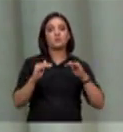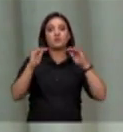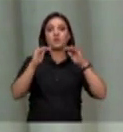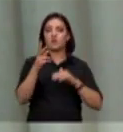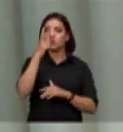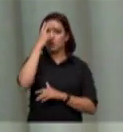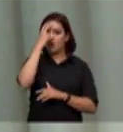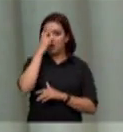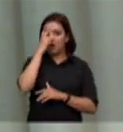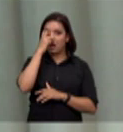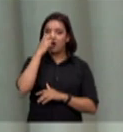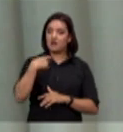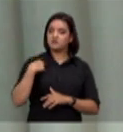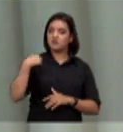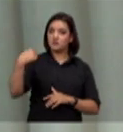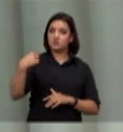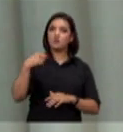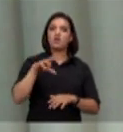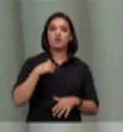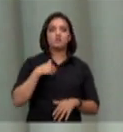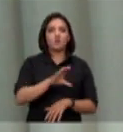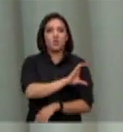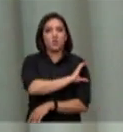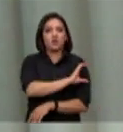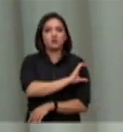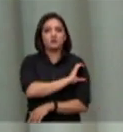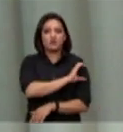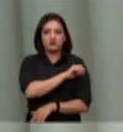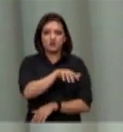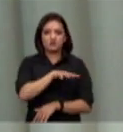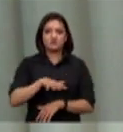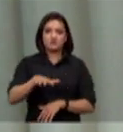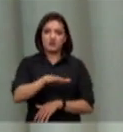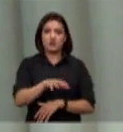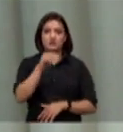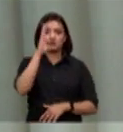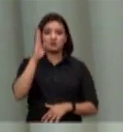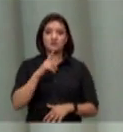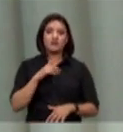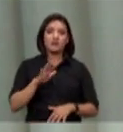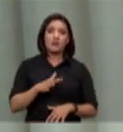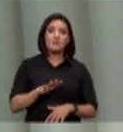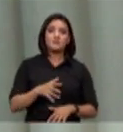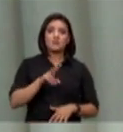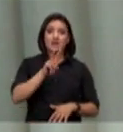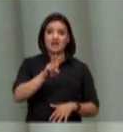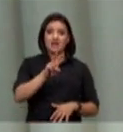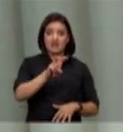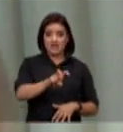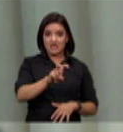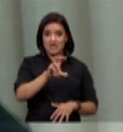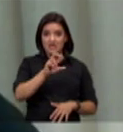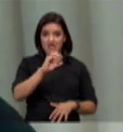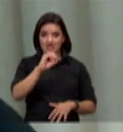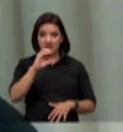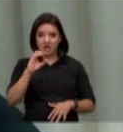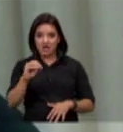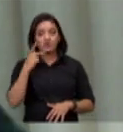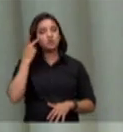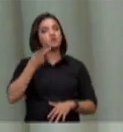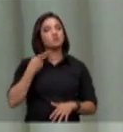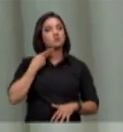liderar essa área de atuação que no Brasil todo conta com cerca de 500 procuradores da república